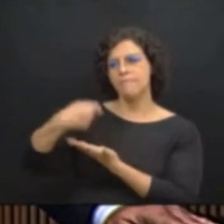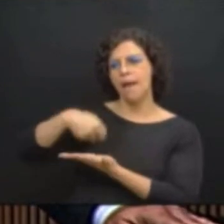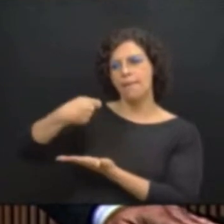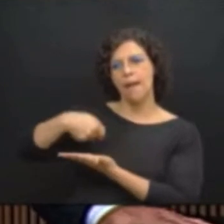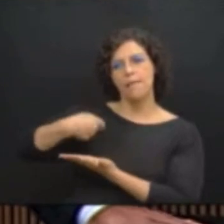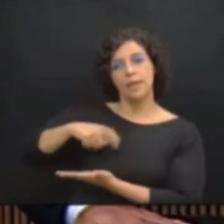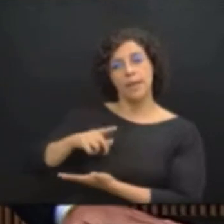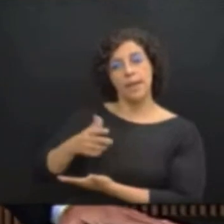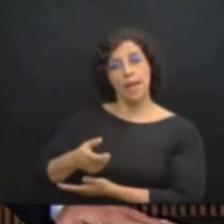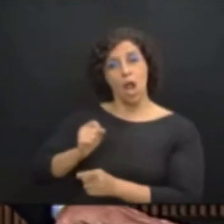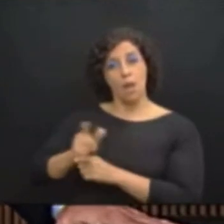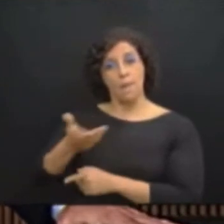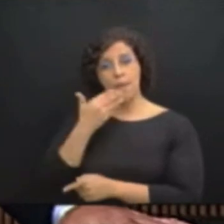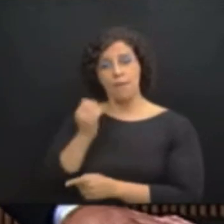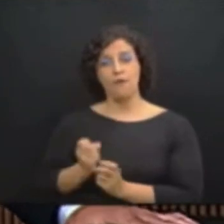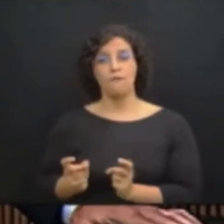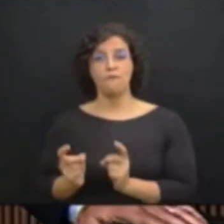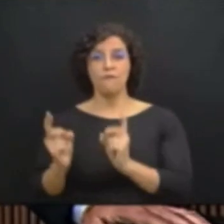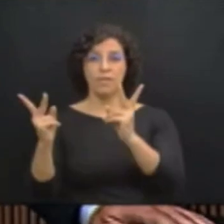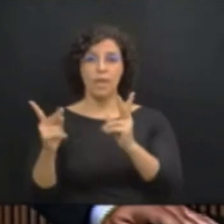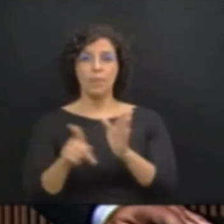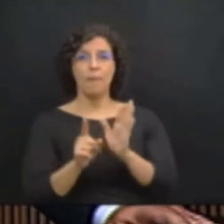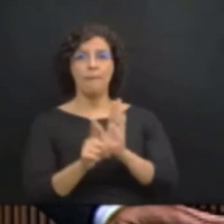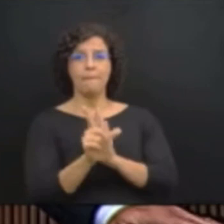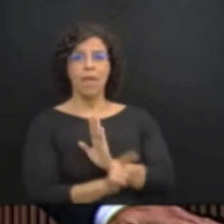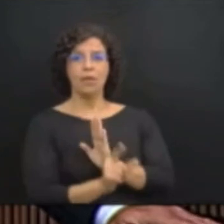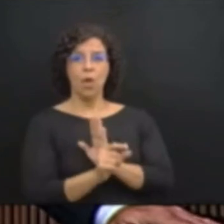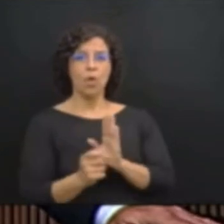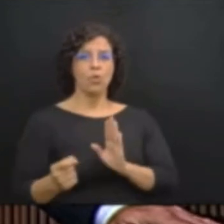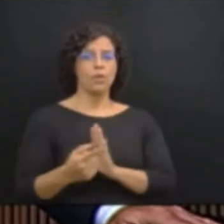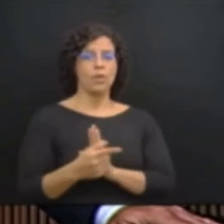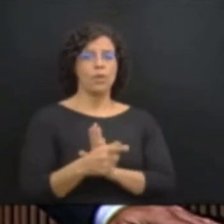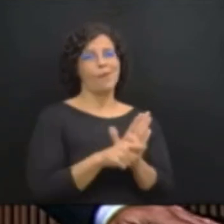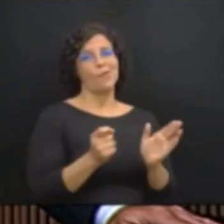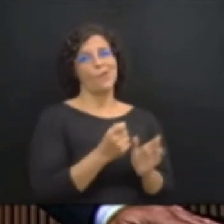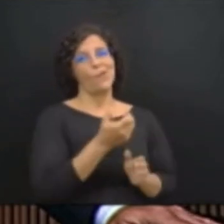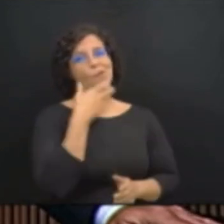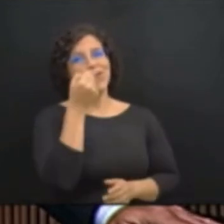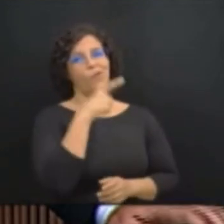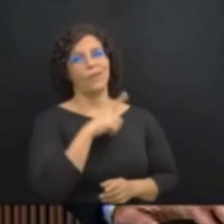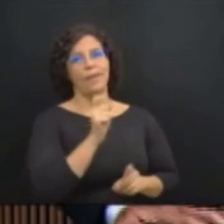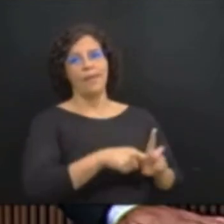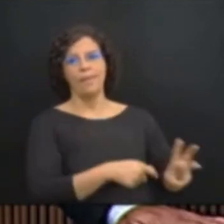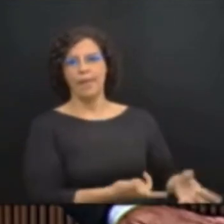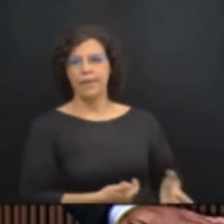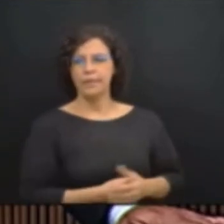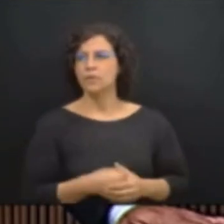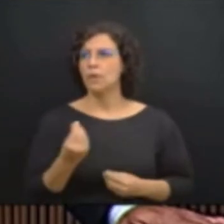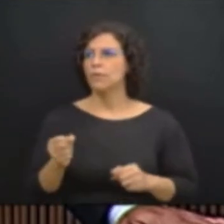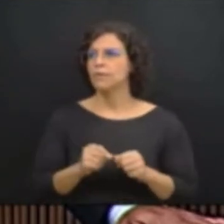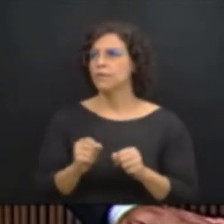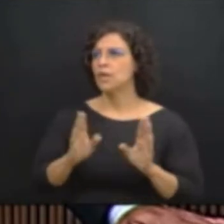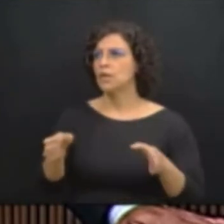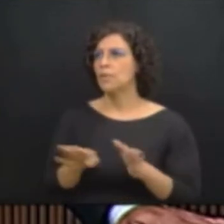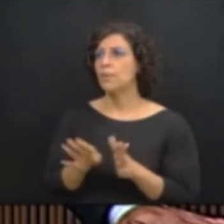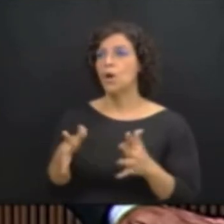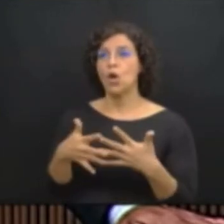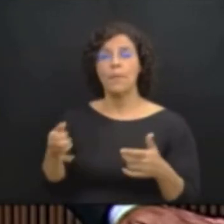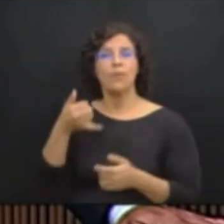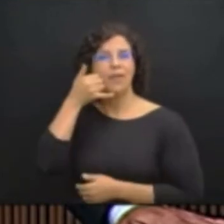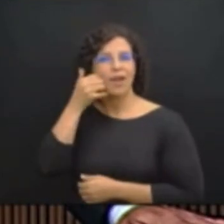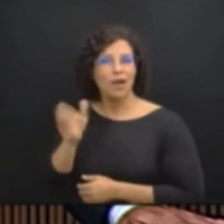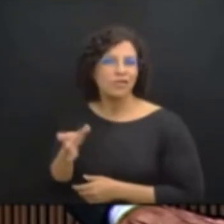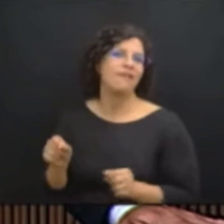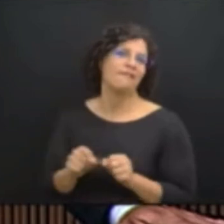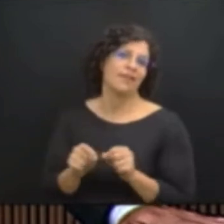e você vai vendê-lo por menos do que a renda que ele lhe garante. Como fizeram com a Coppel Telecom,